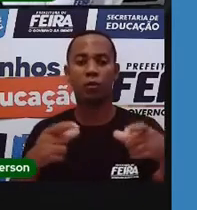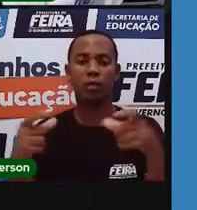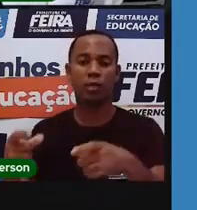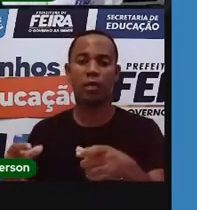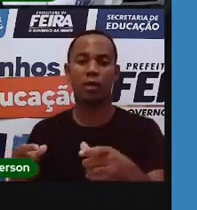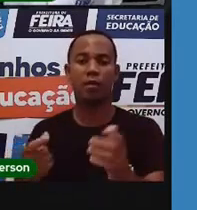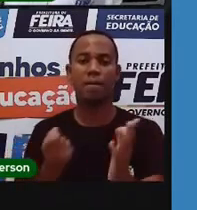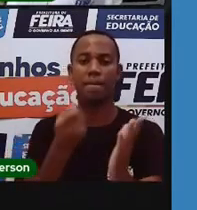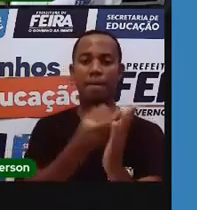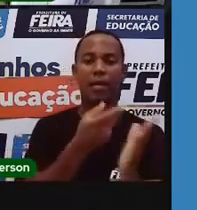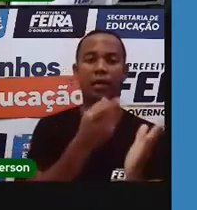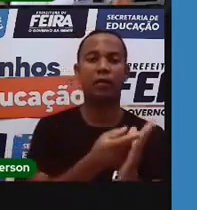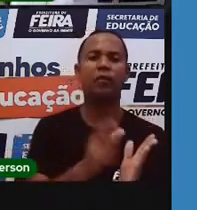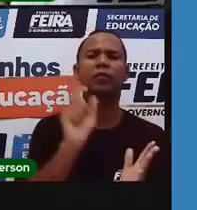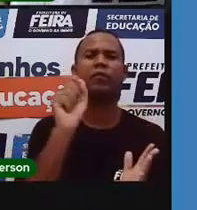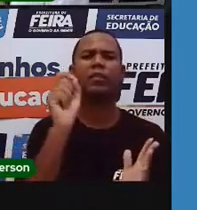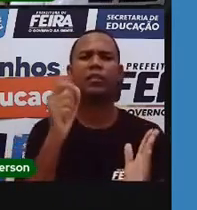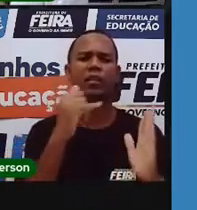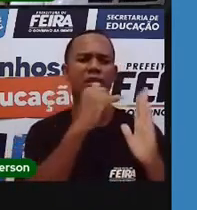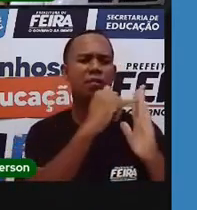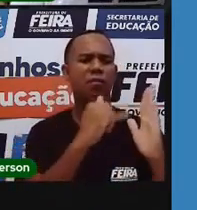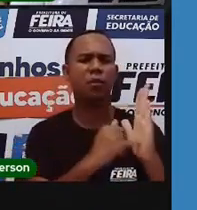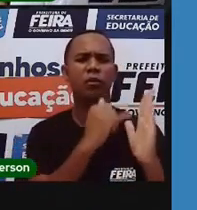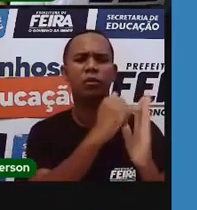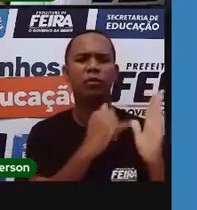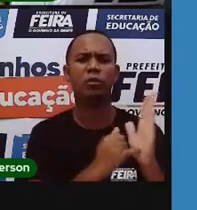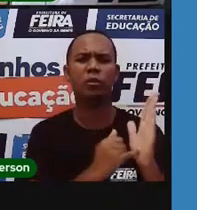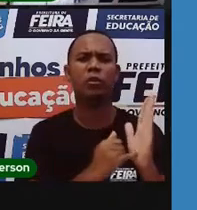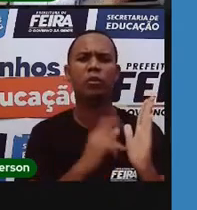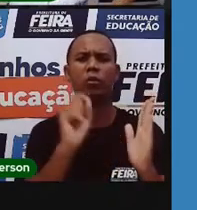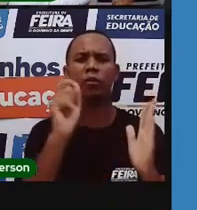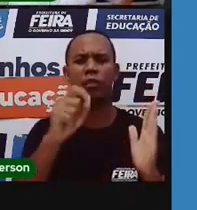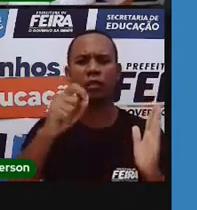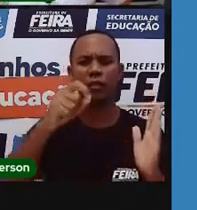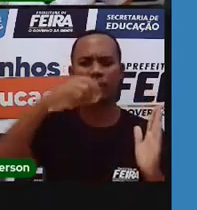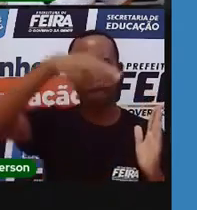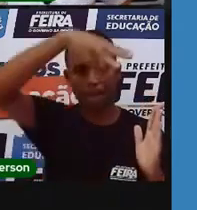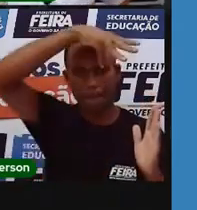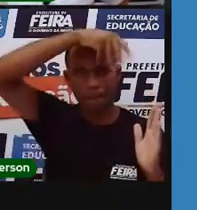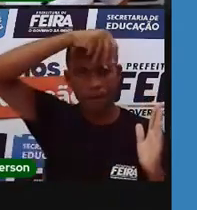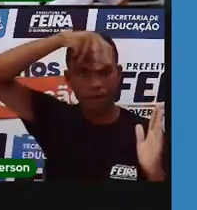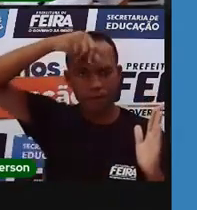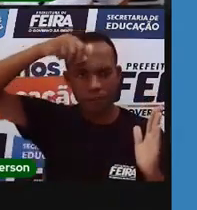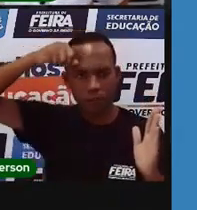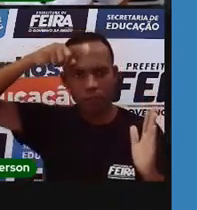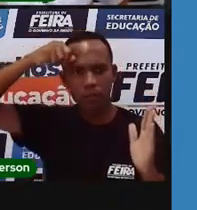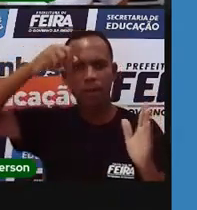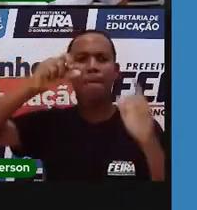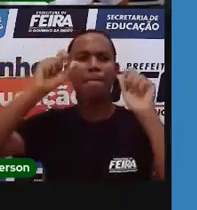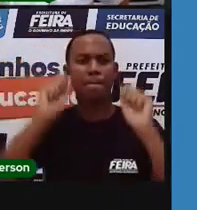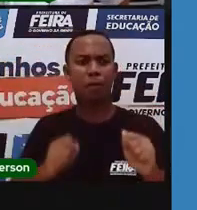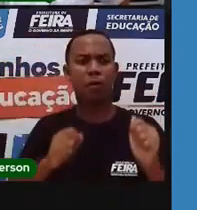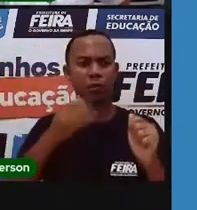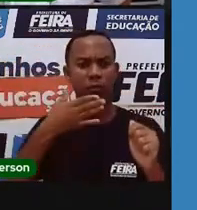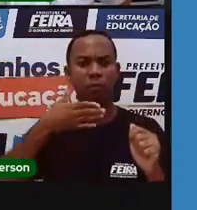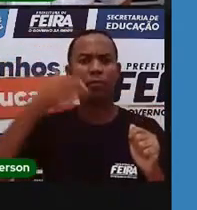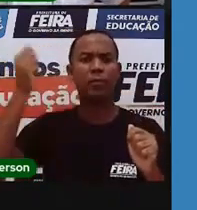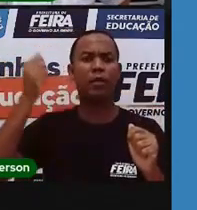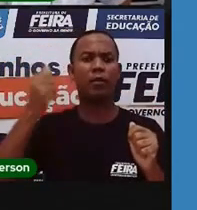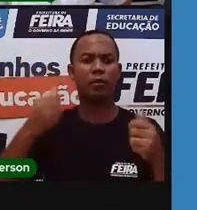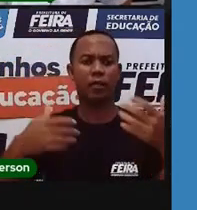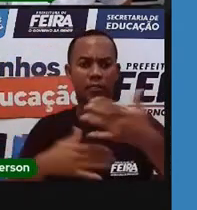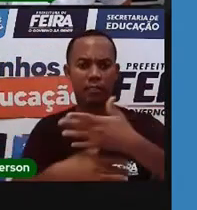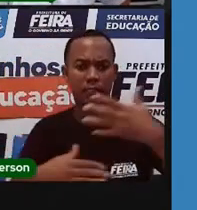pagas pelo povo, a prefeitura pode melhorar as condições de vida do município e pagar os